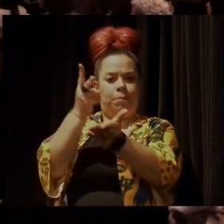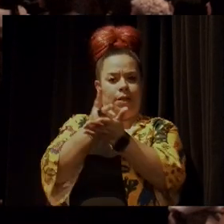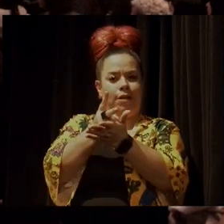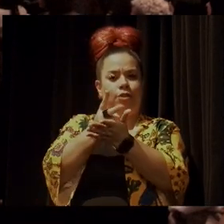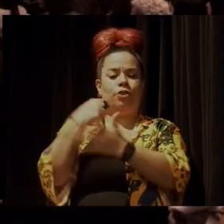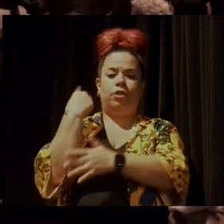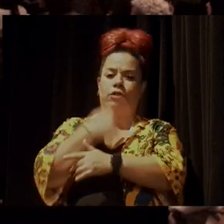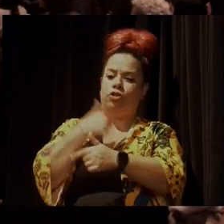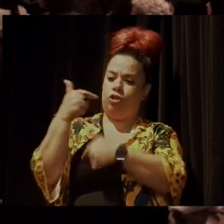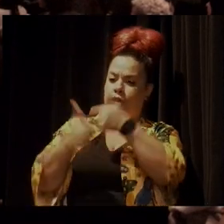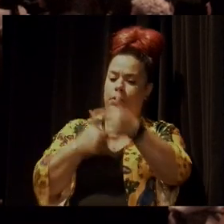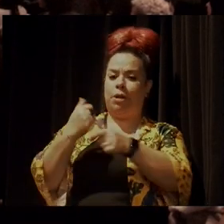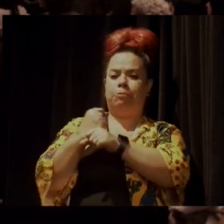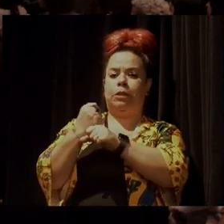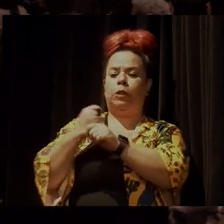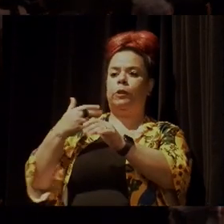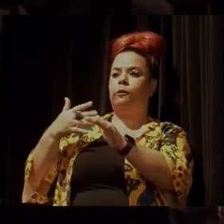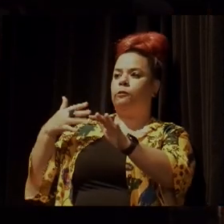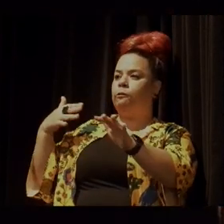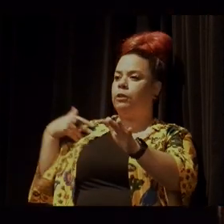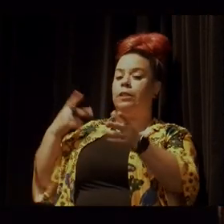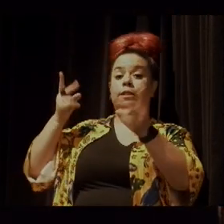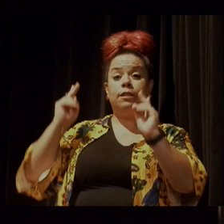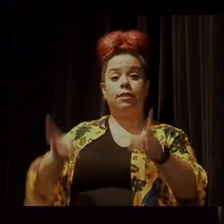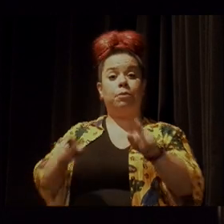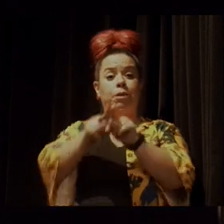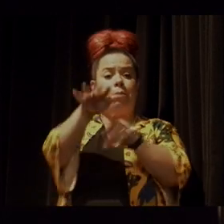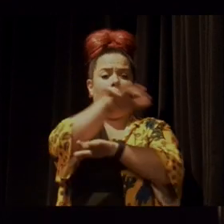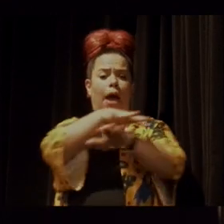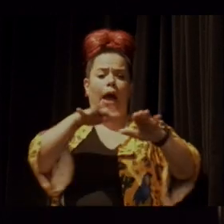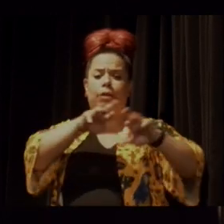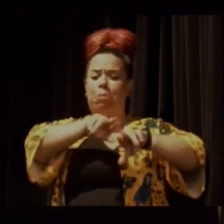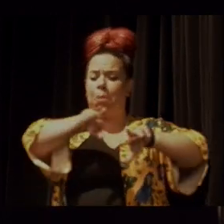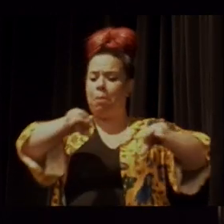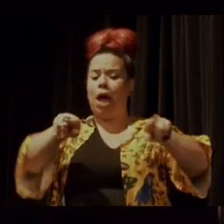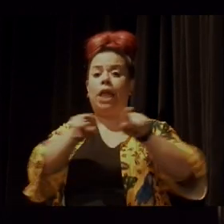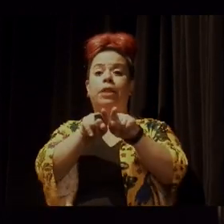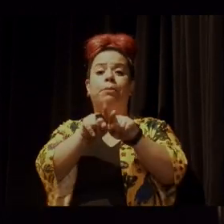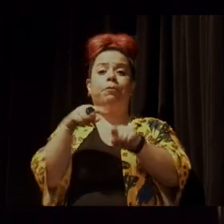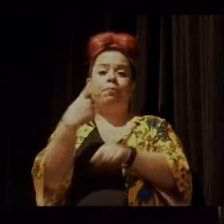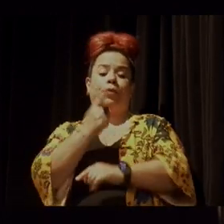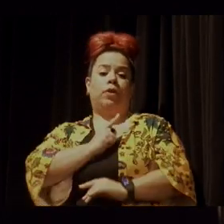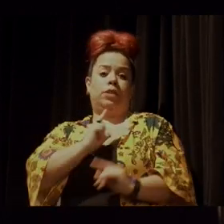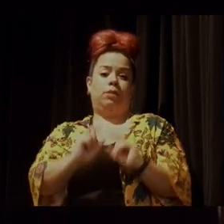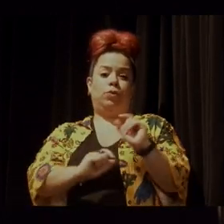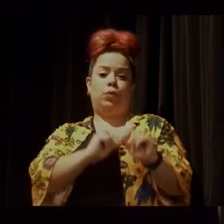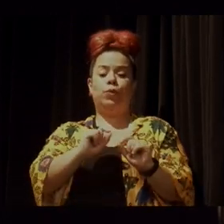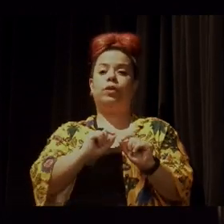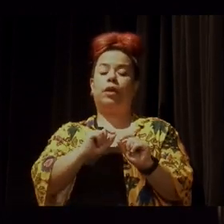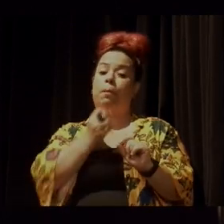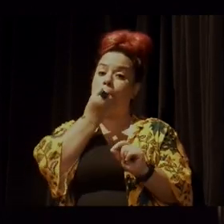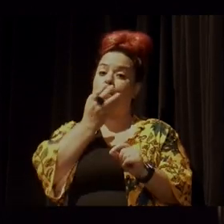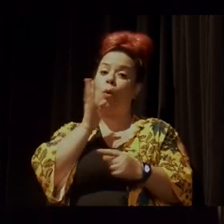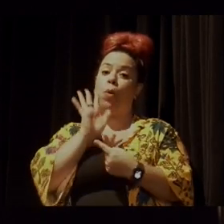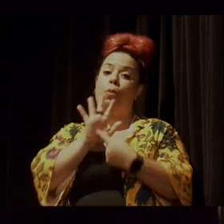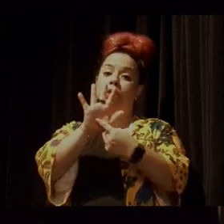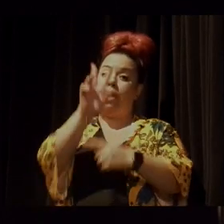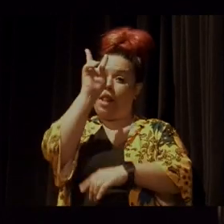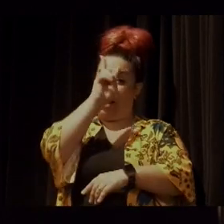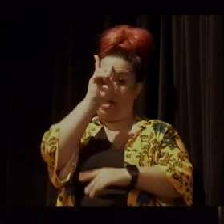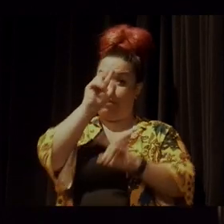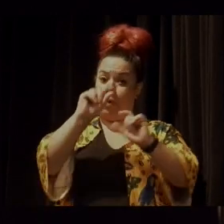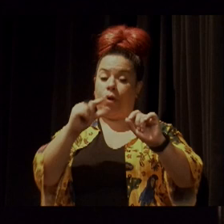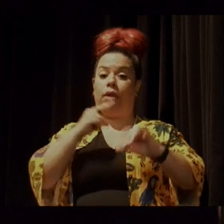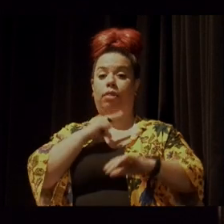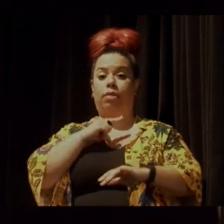SESC tem trabalhado ao longo dos anos, em várias áreas, nós temos, é bom destacar, que nós temos uma